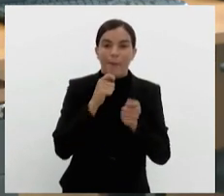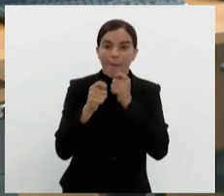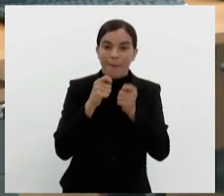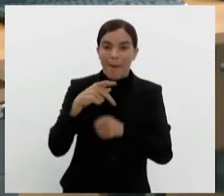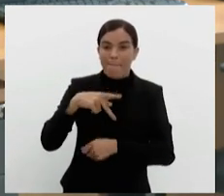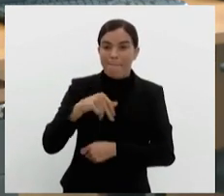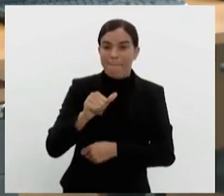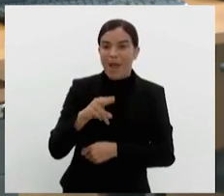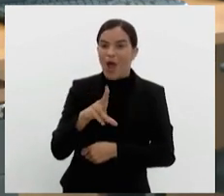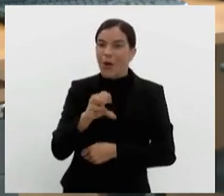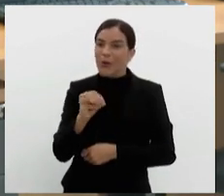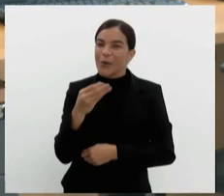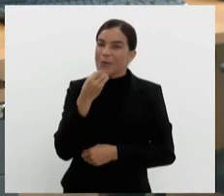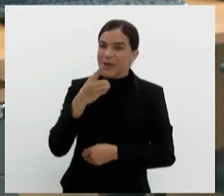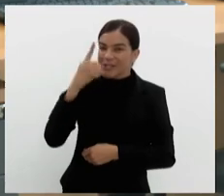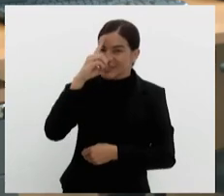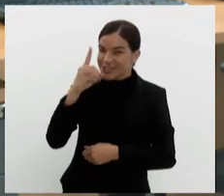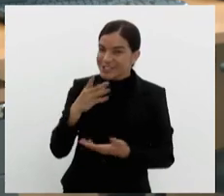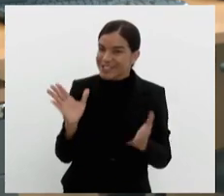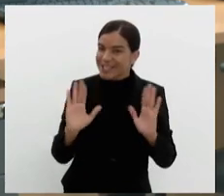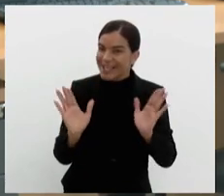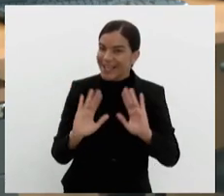evento. Bom dia, Paulo Vitor.